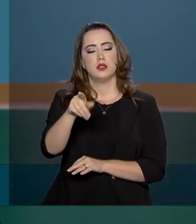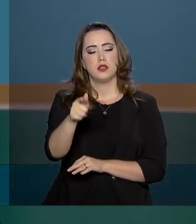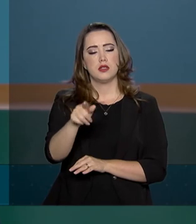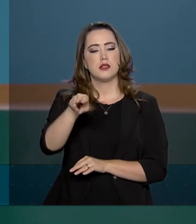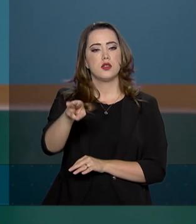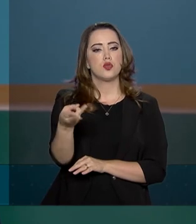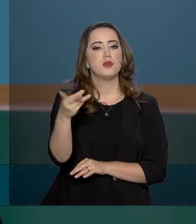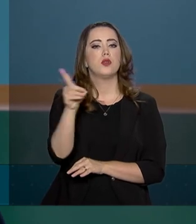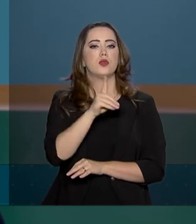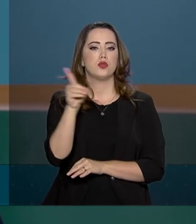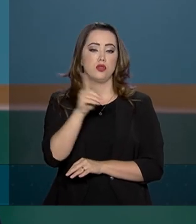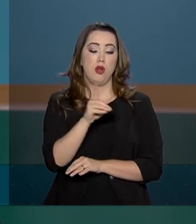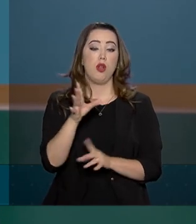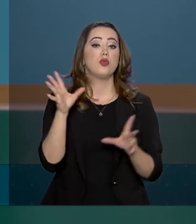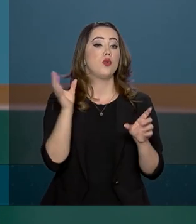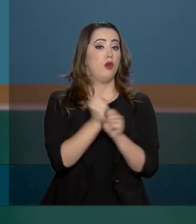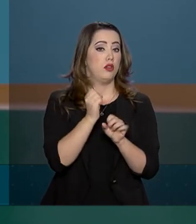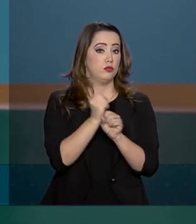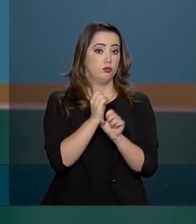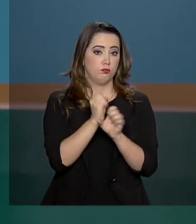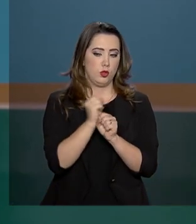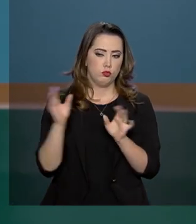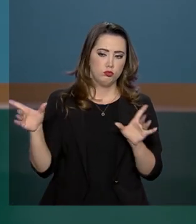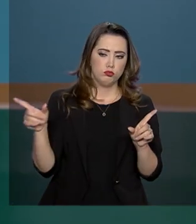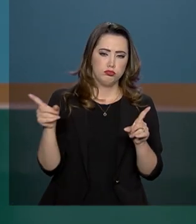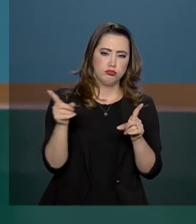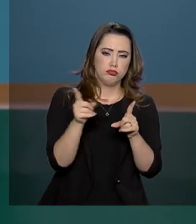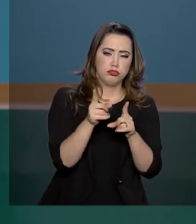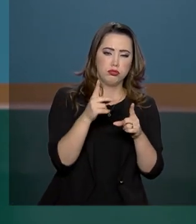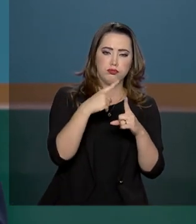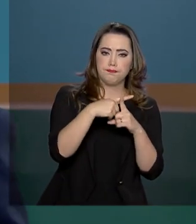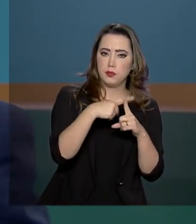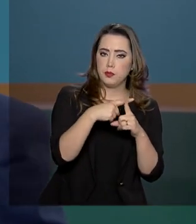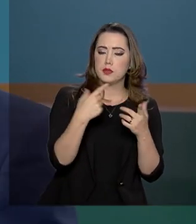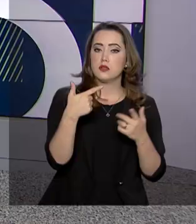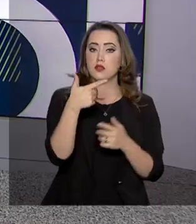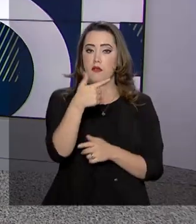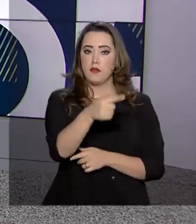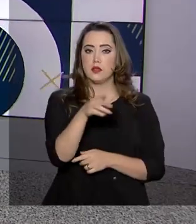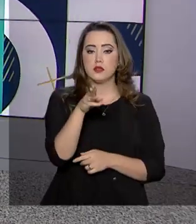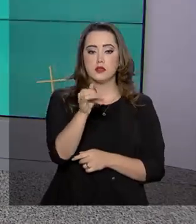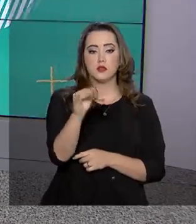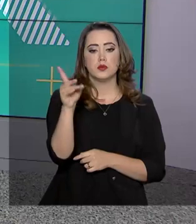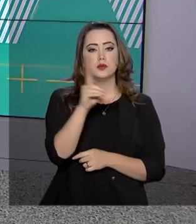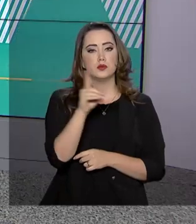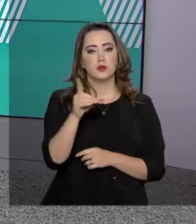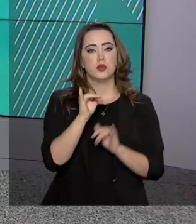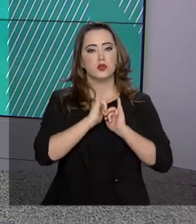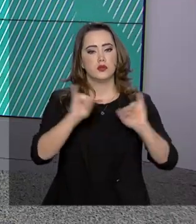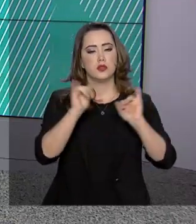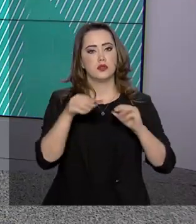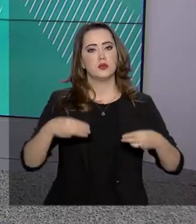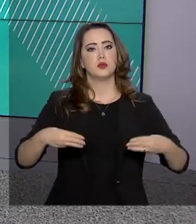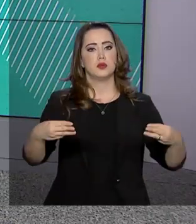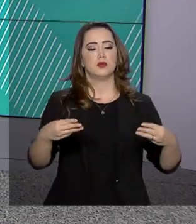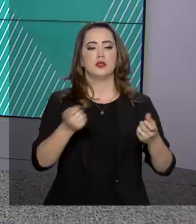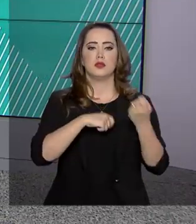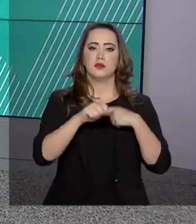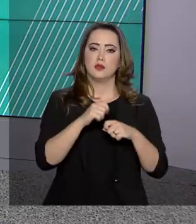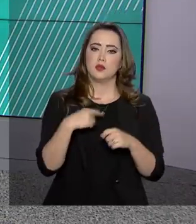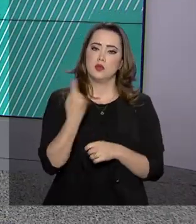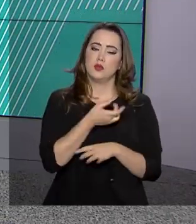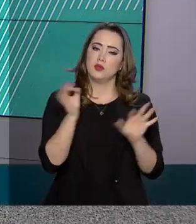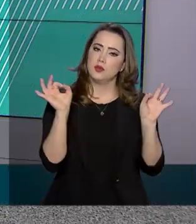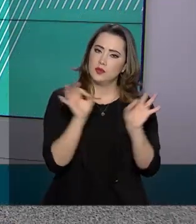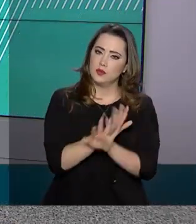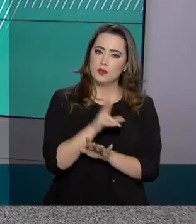mais de 27 bilhões de dólares. Os dados foram divulgados hoje pelo Ministério da Economia. O governo agora fica